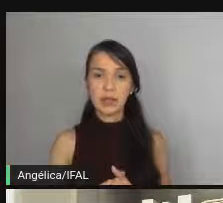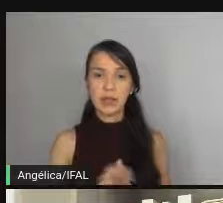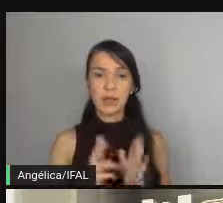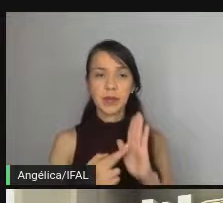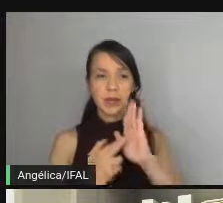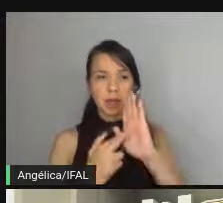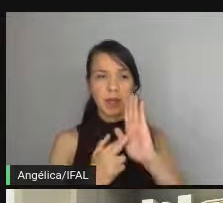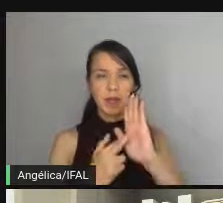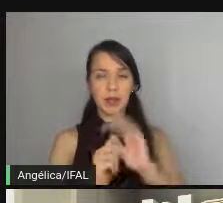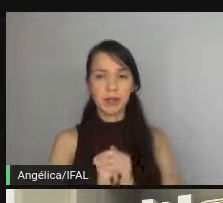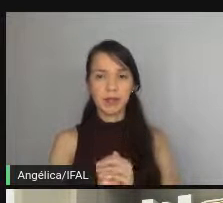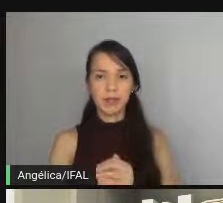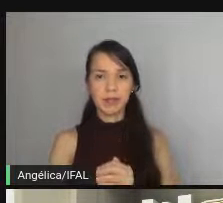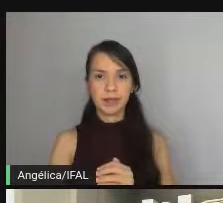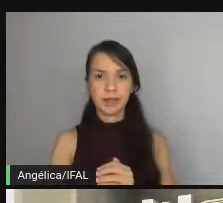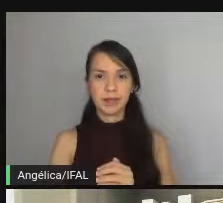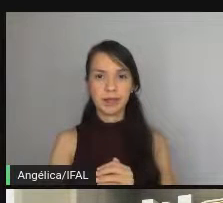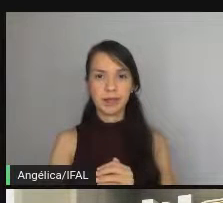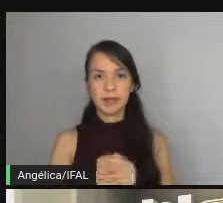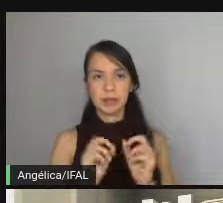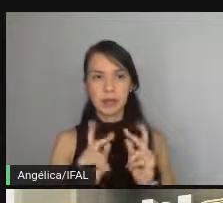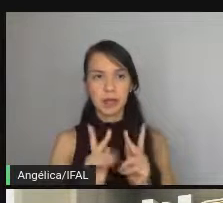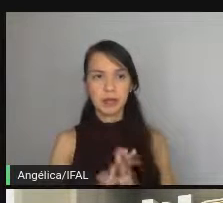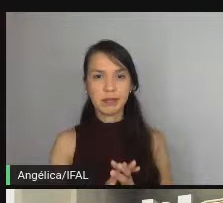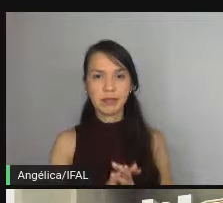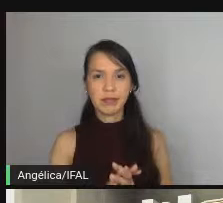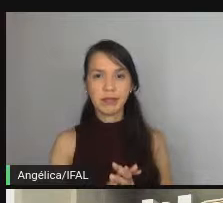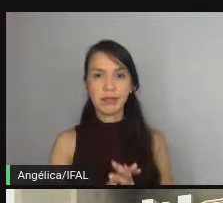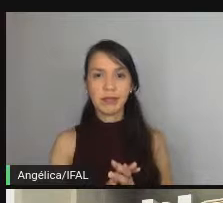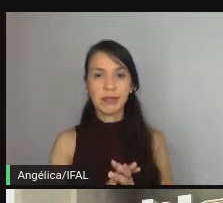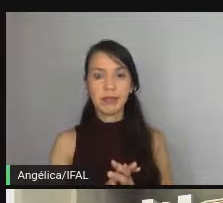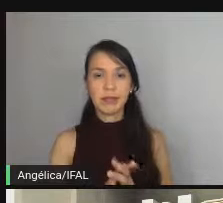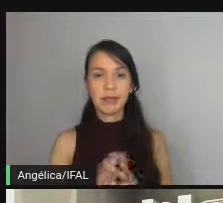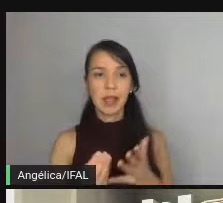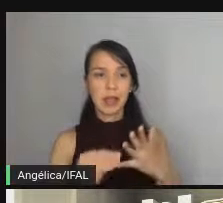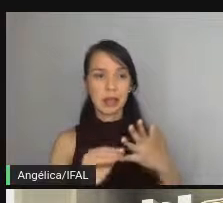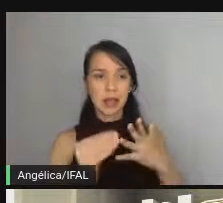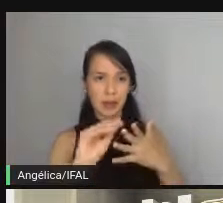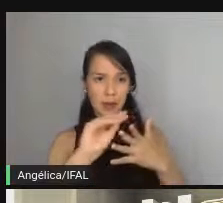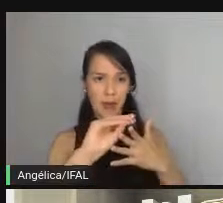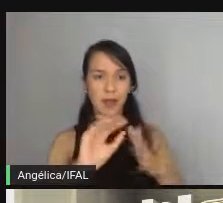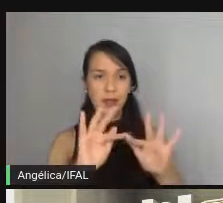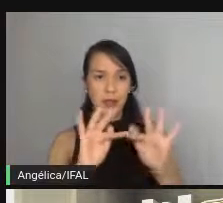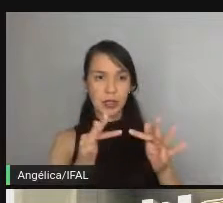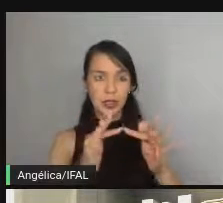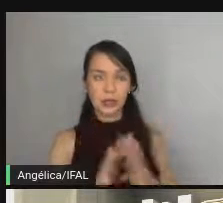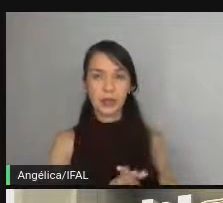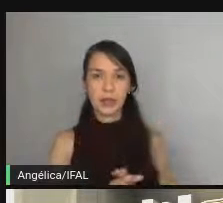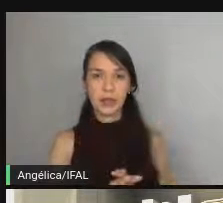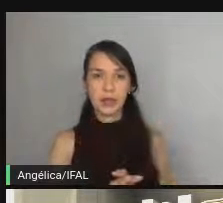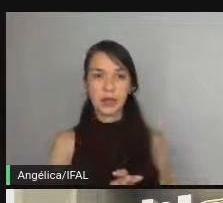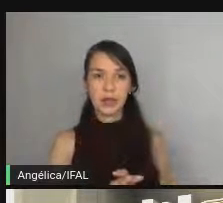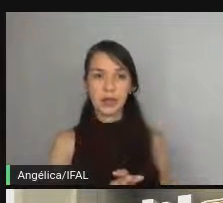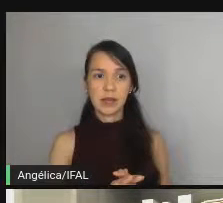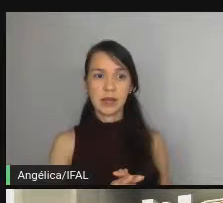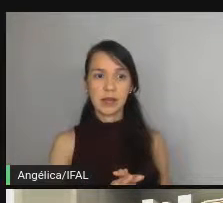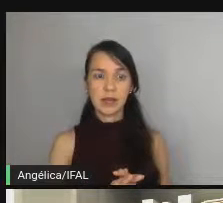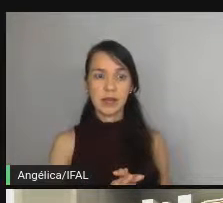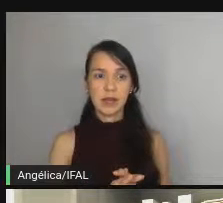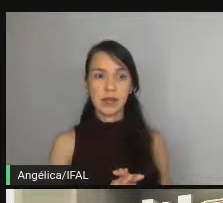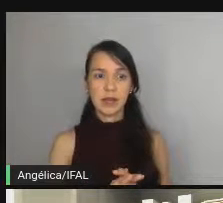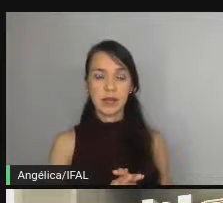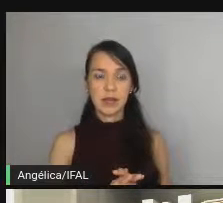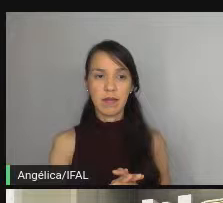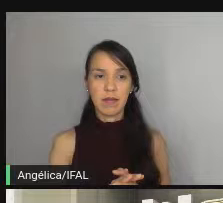pronto é a implementação uma implementação simples é